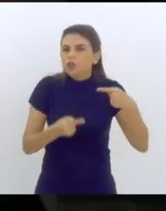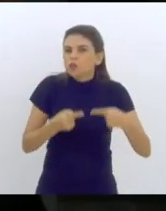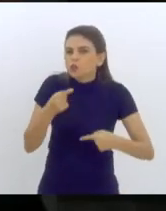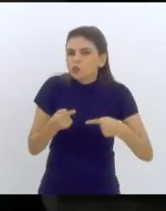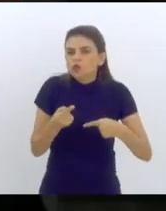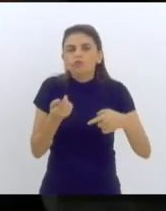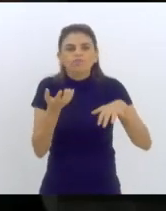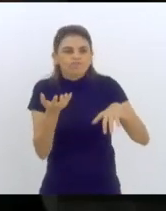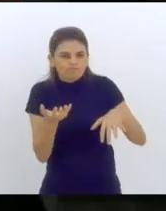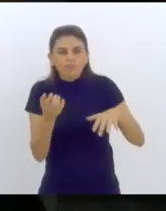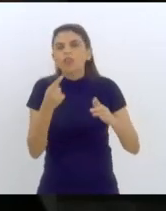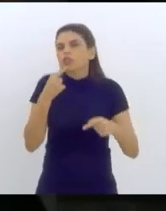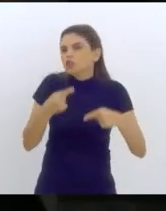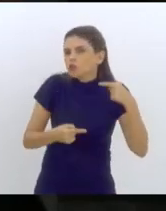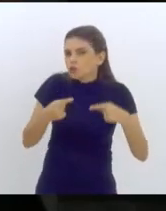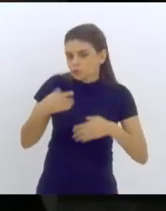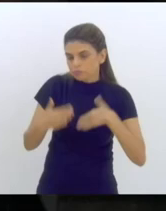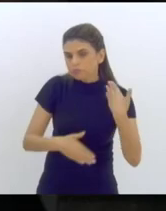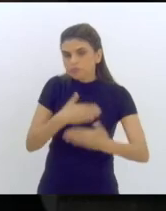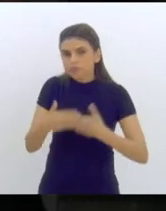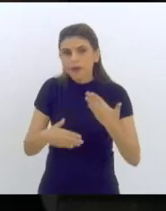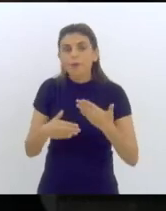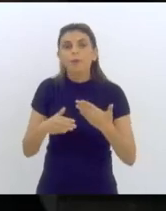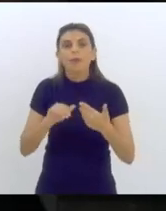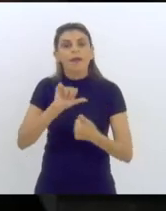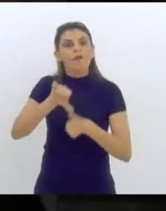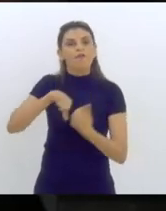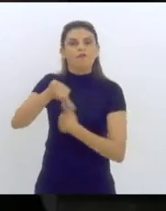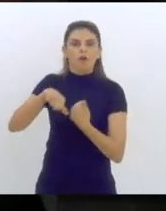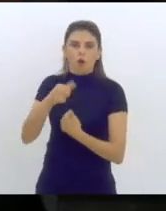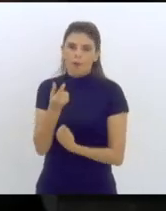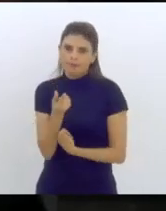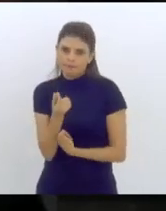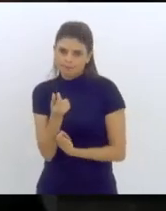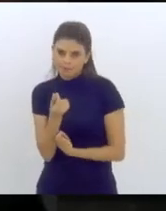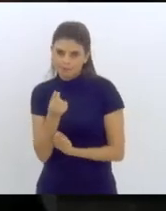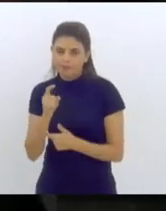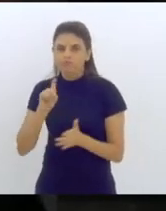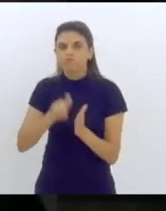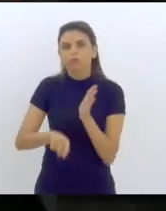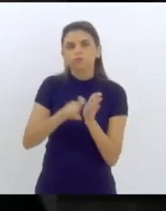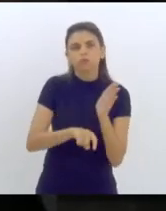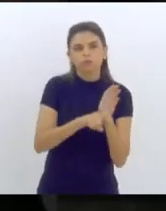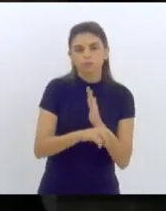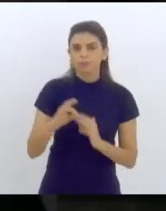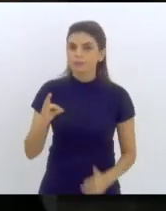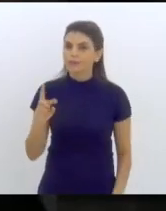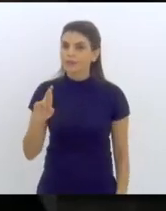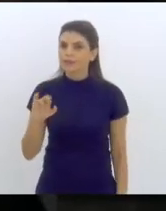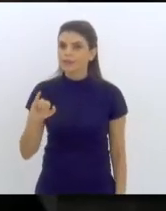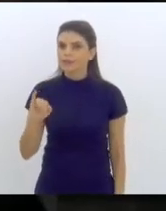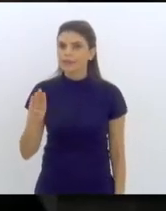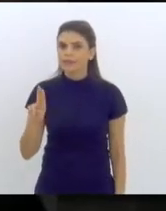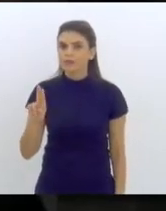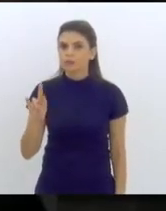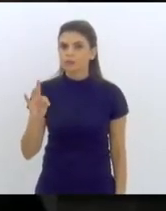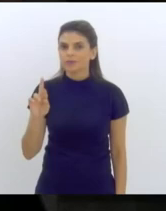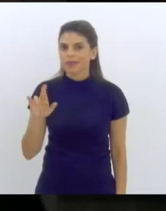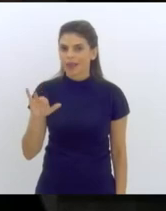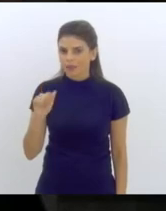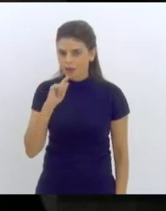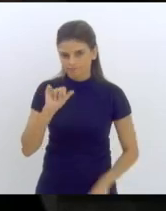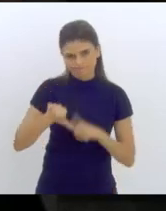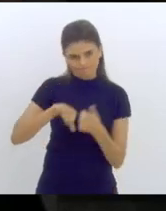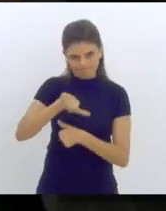intensidade a reforma tributária. E a reforma tributária tem duas faces,